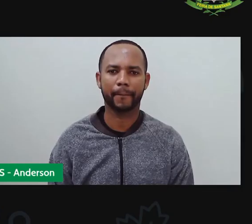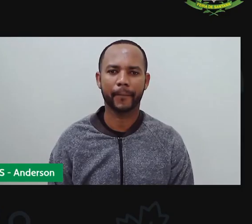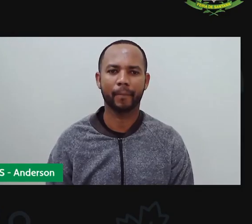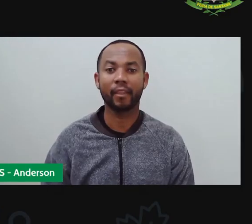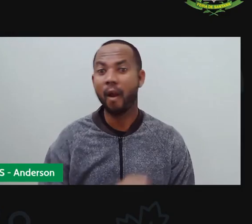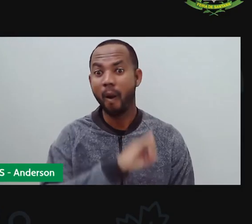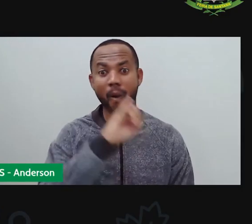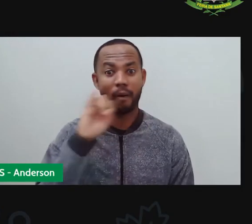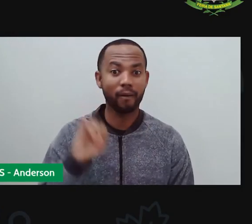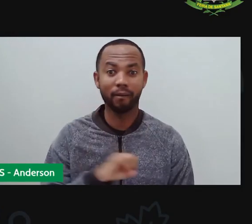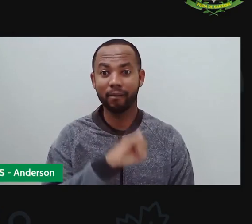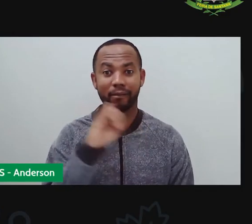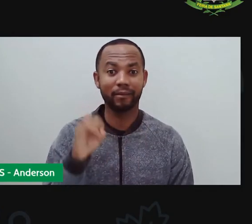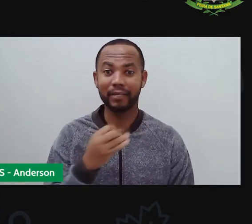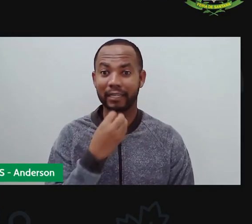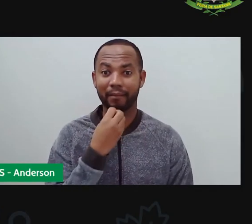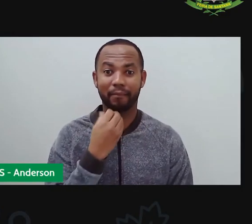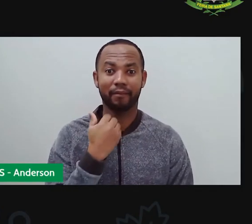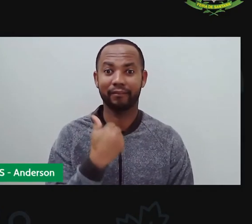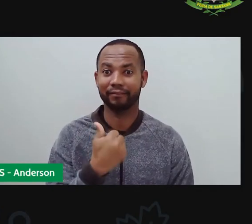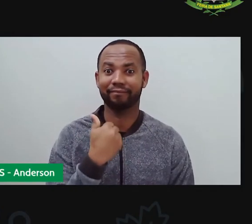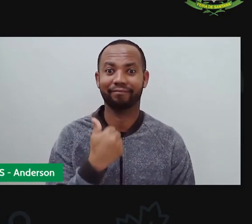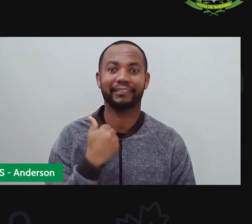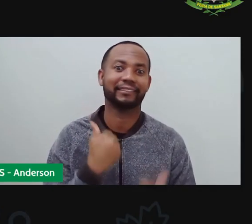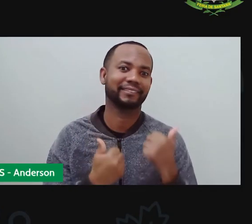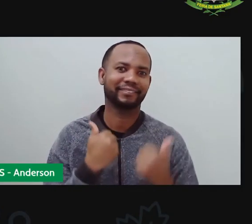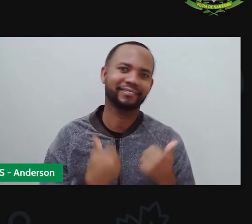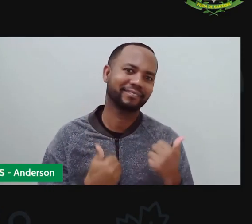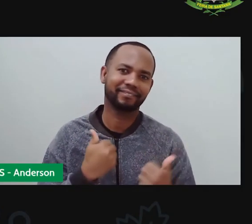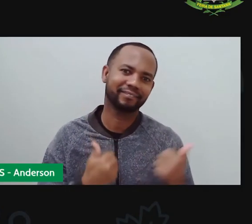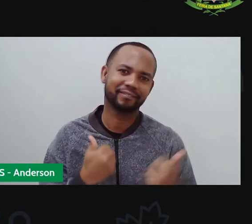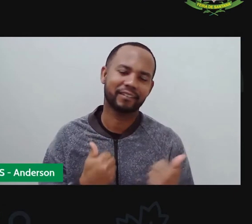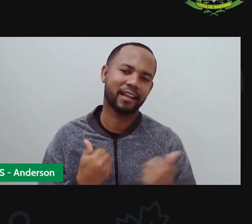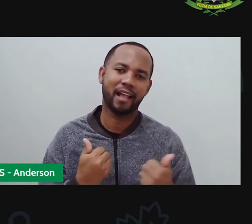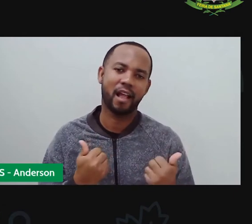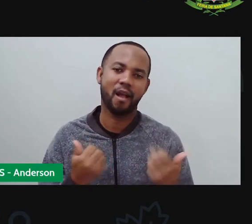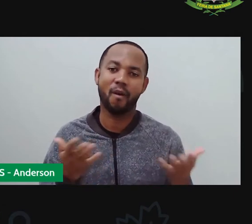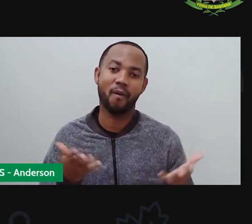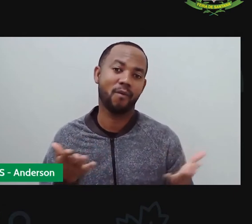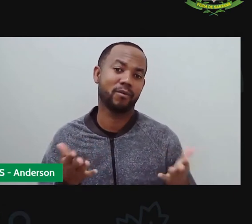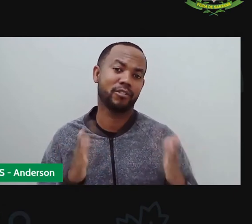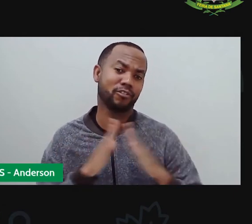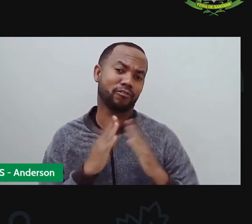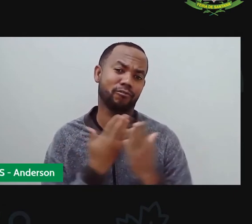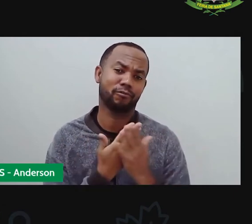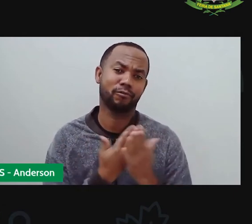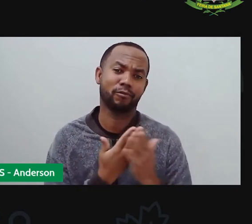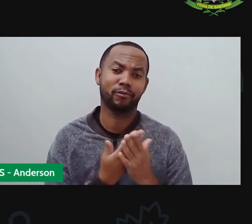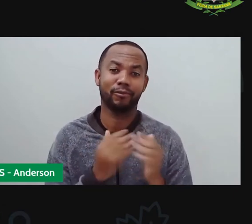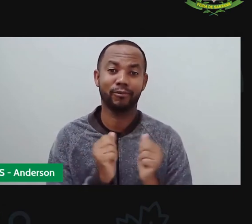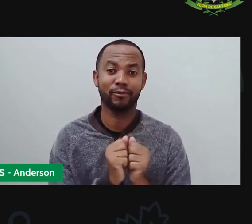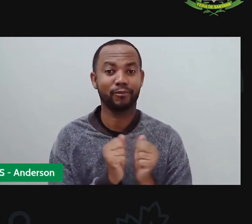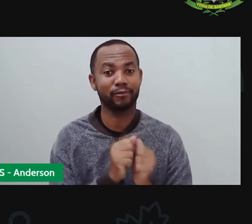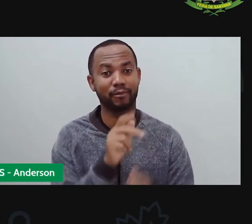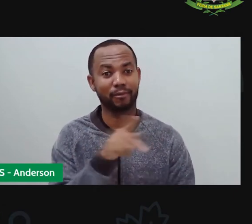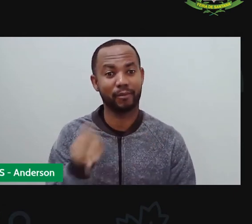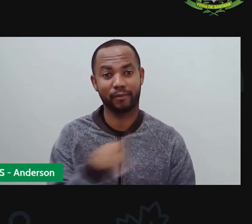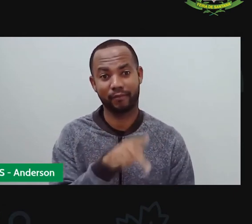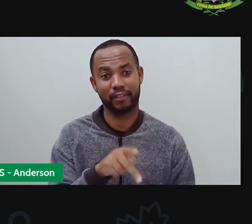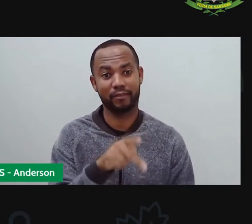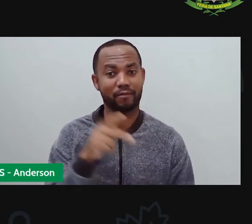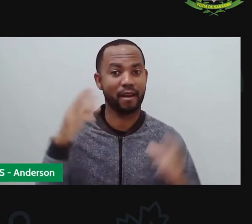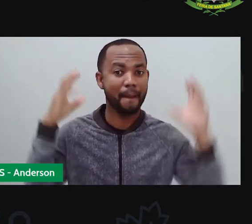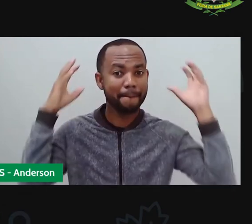Olá, amores! Mais uma aula de Pró-Maria e Anderson aqui com vocês.